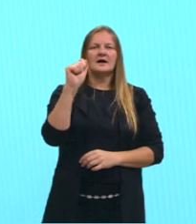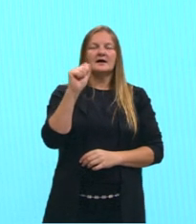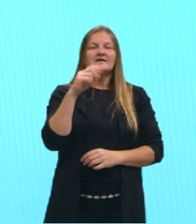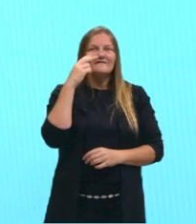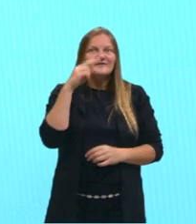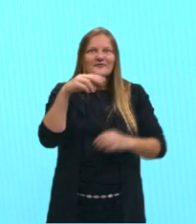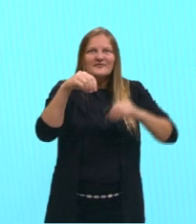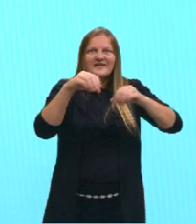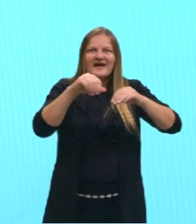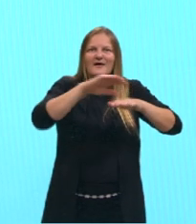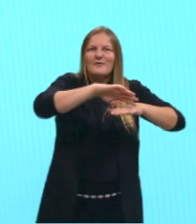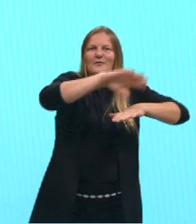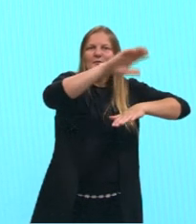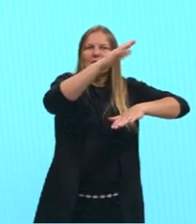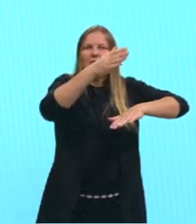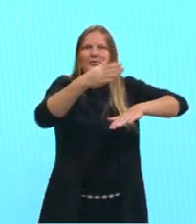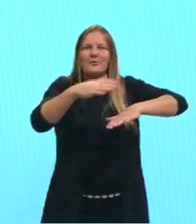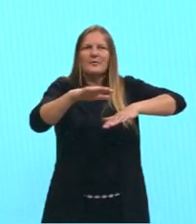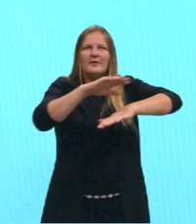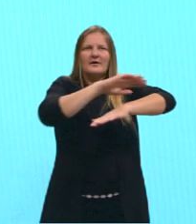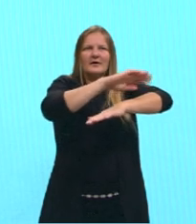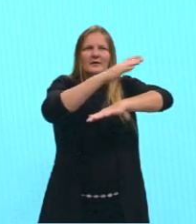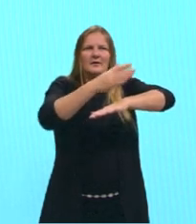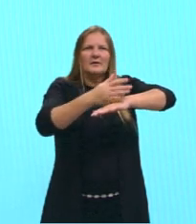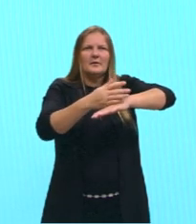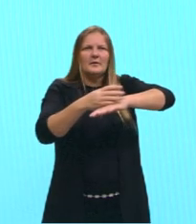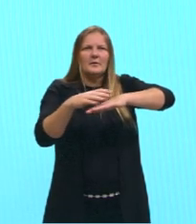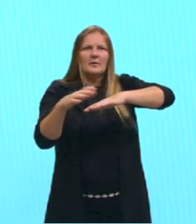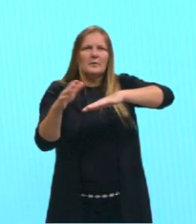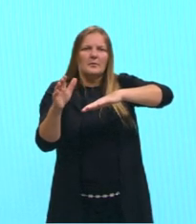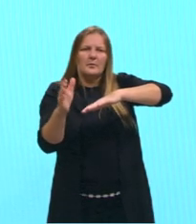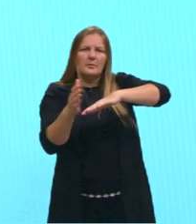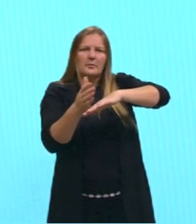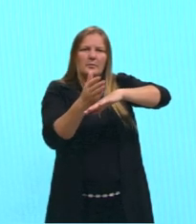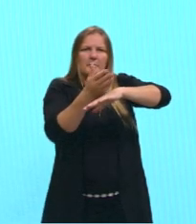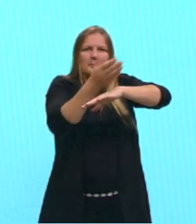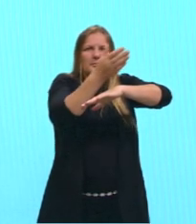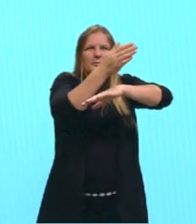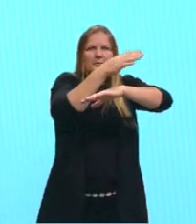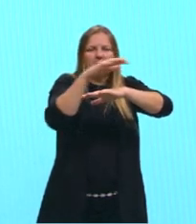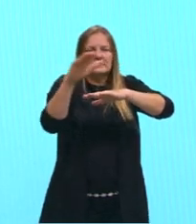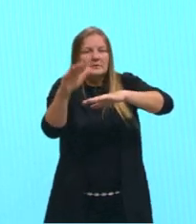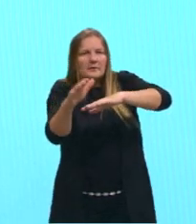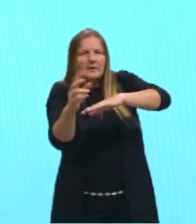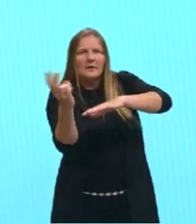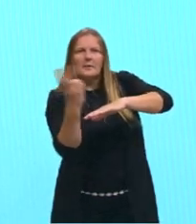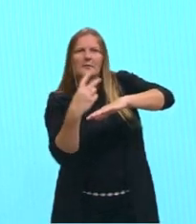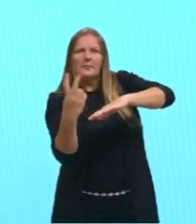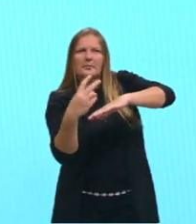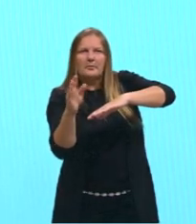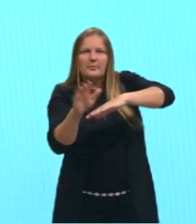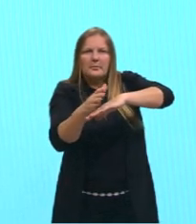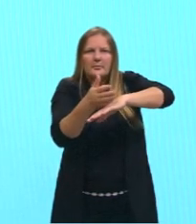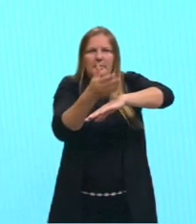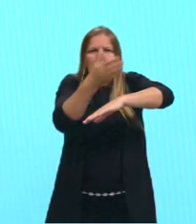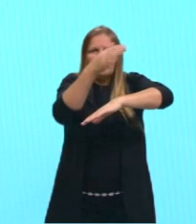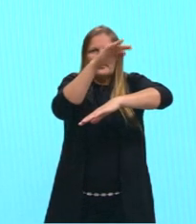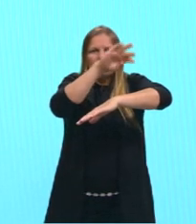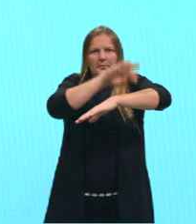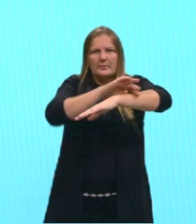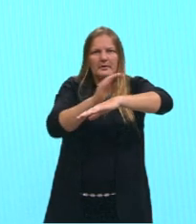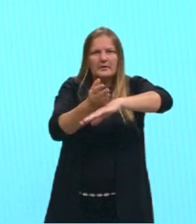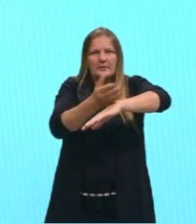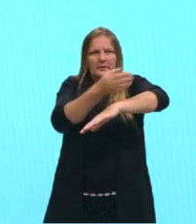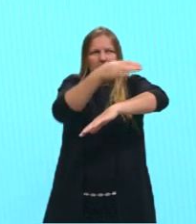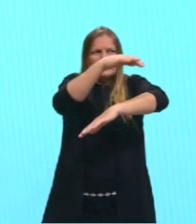Olha como é que forma as dunas, né? Vai avançando aqui esse material, né? Essa areiazinha e aí ela vai sendo colocada